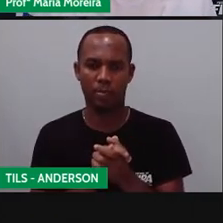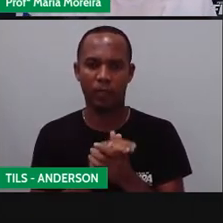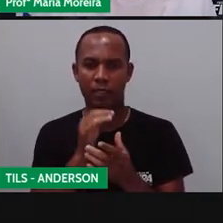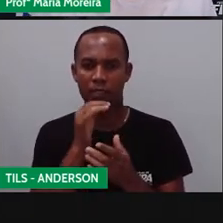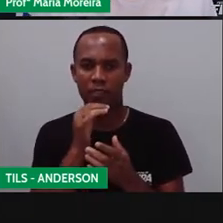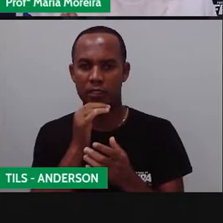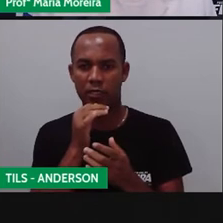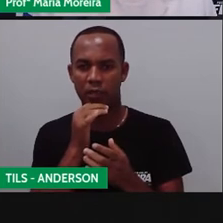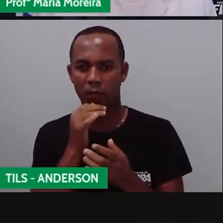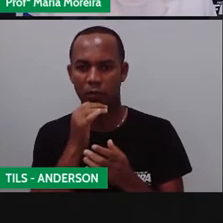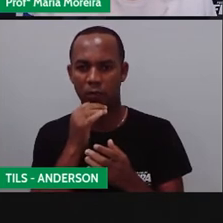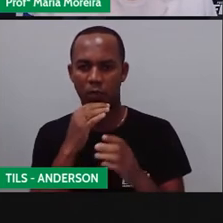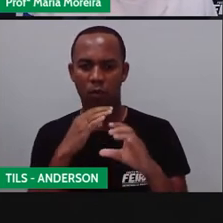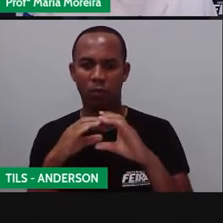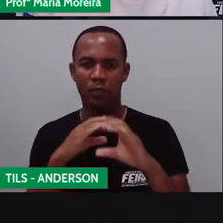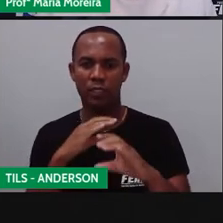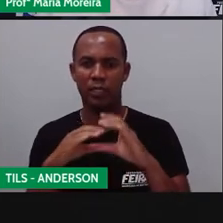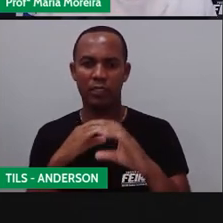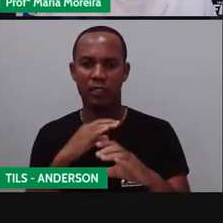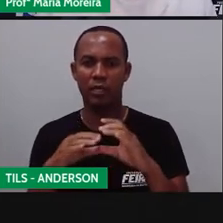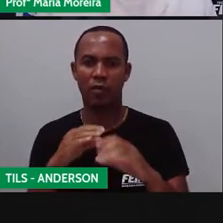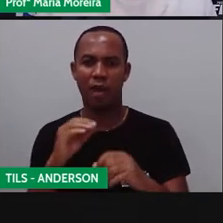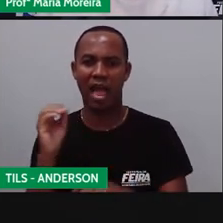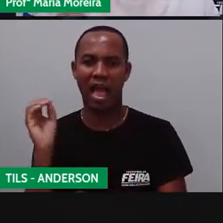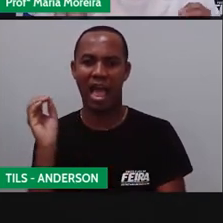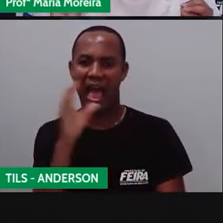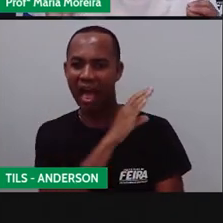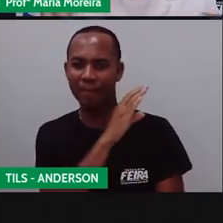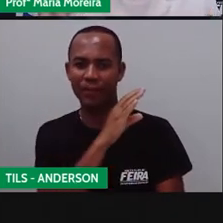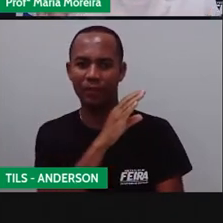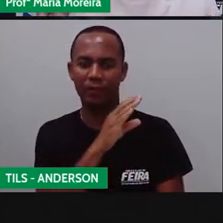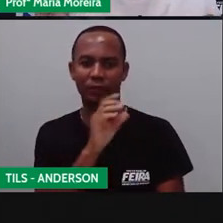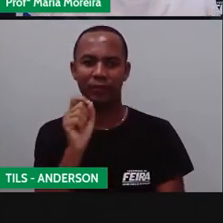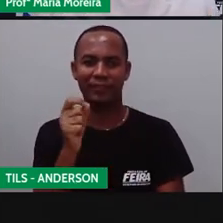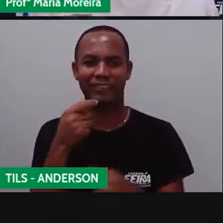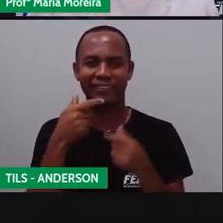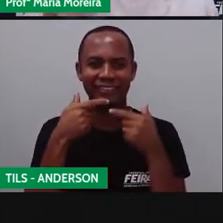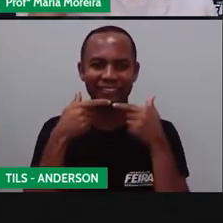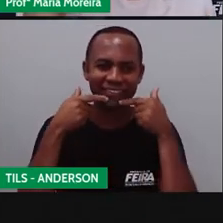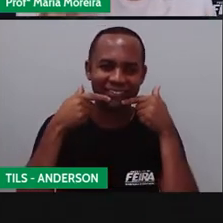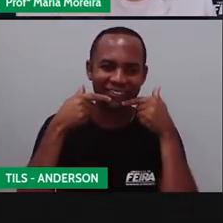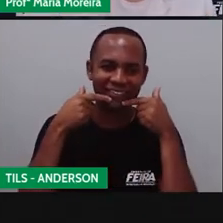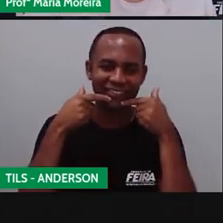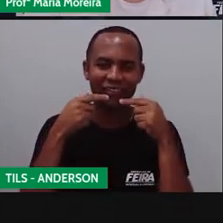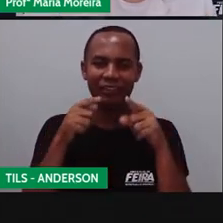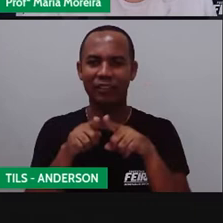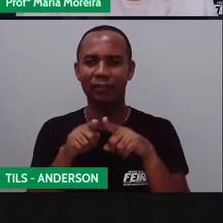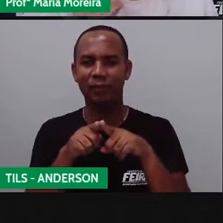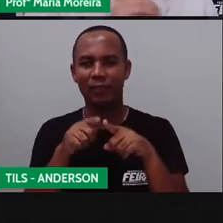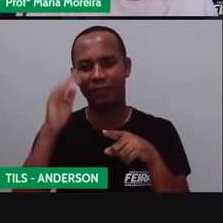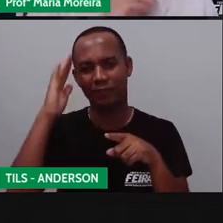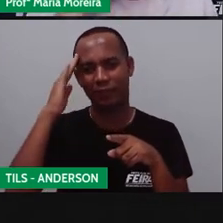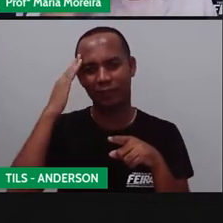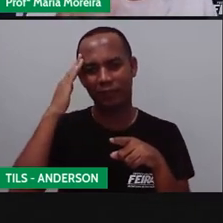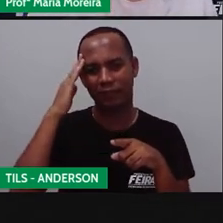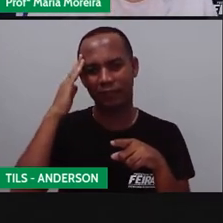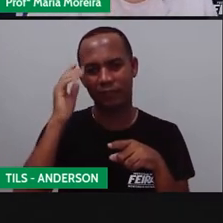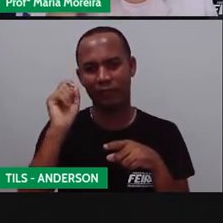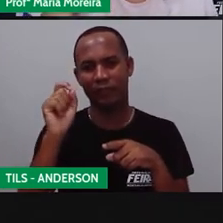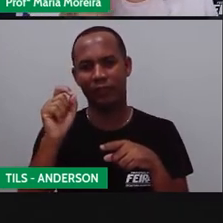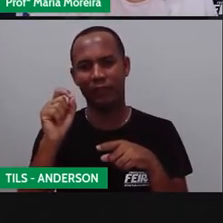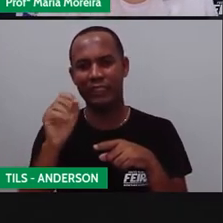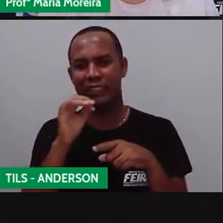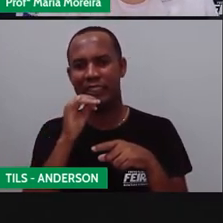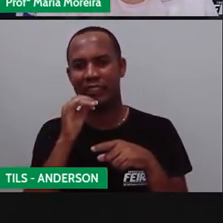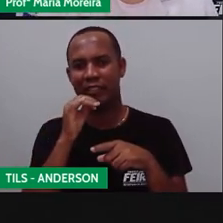Eles deixam a comunicação o quê? Mais rápida. Então, se eu coloco um sorrisinho, eu já automaticamente entendo, né? Que se você coloca um